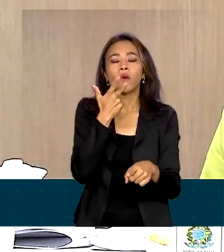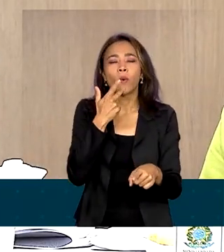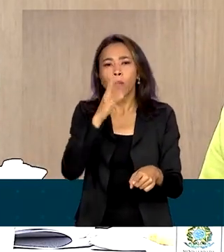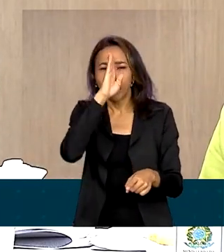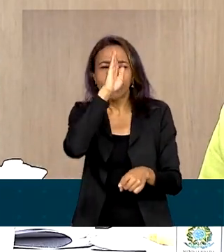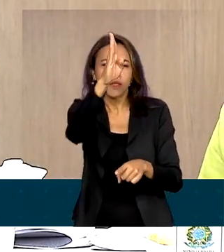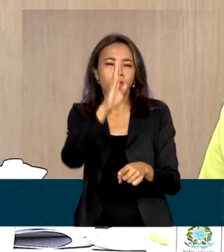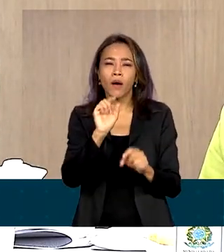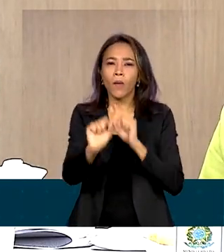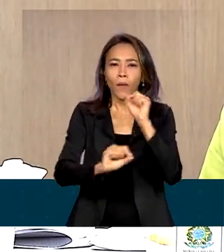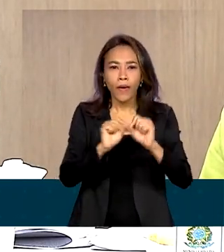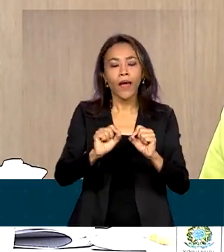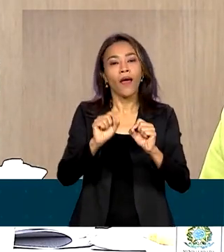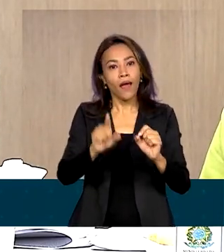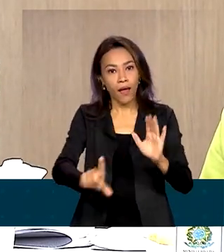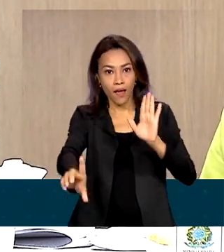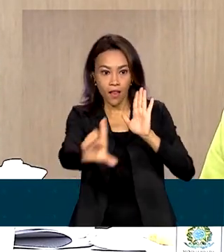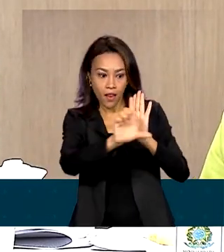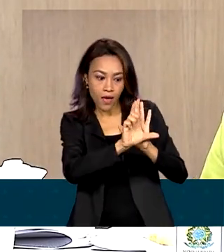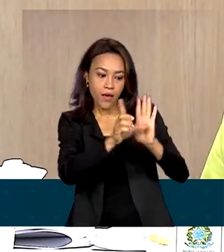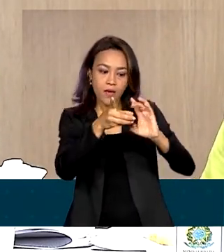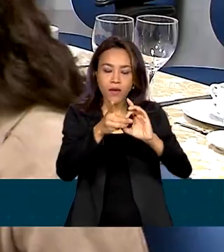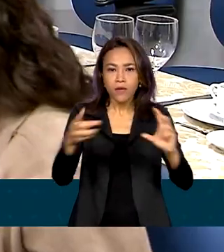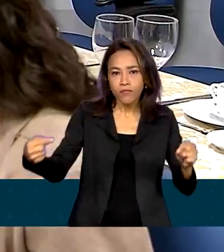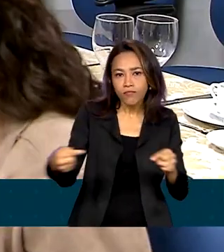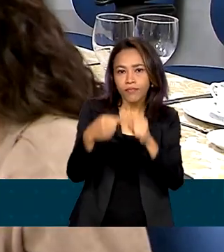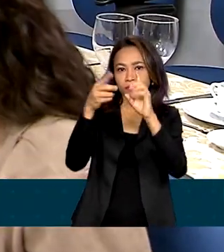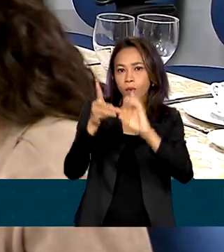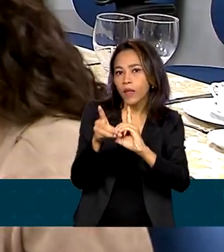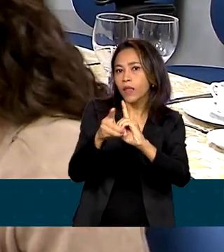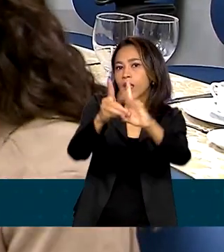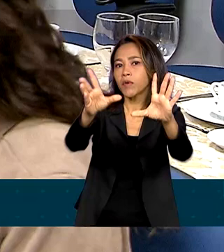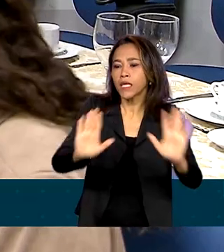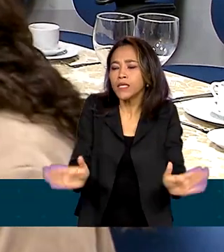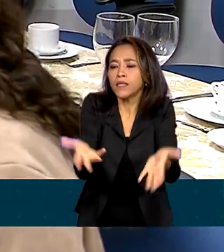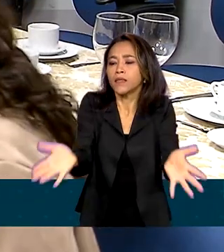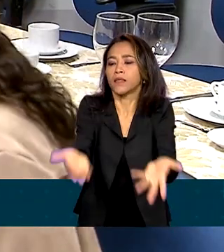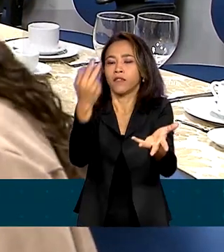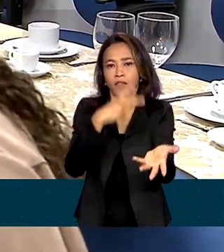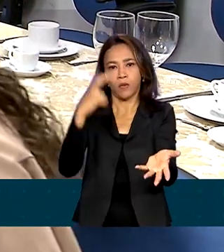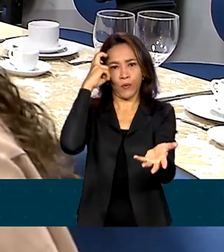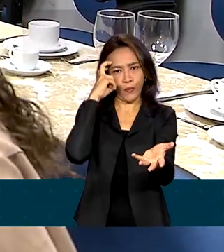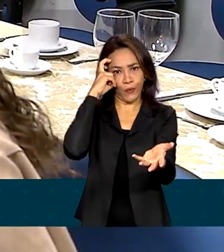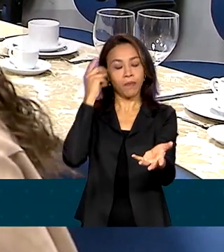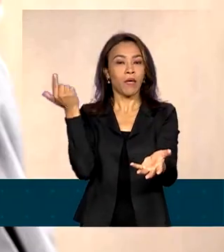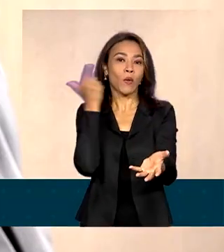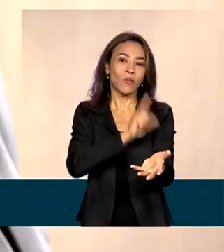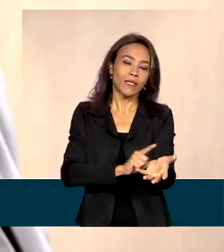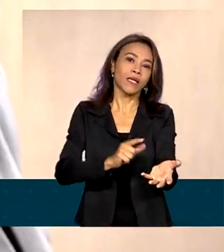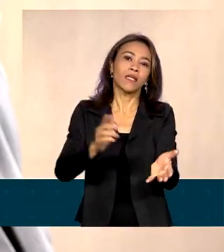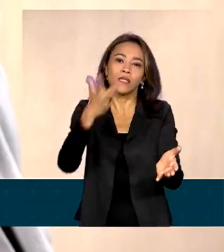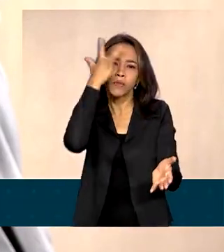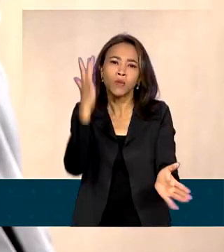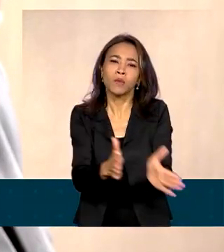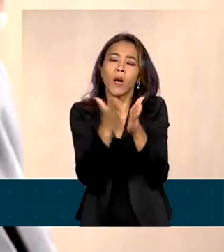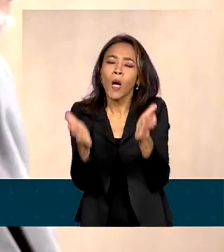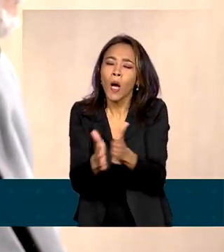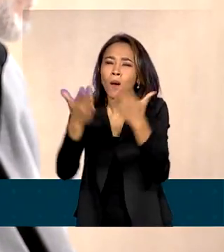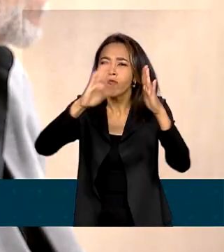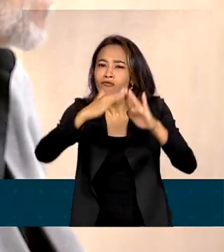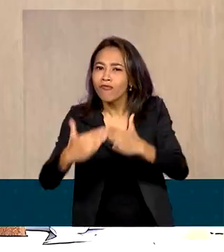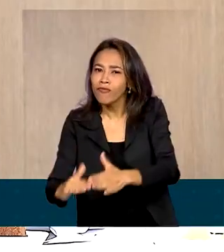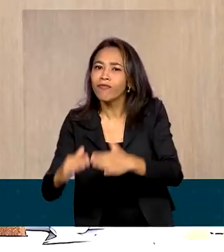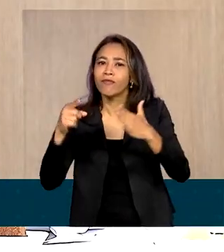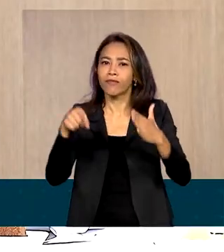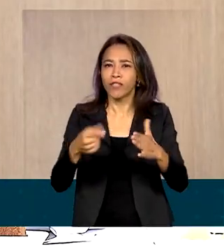democratizar as leis de incentivo à cultura para que elas cheguem às comunidades carentes e lugares remotos do